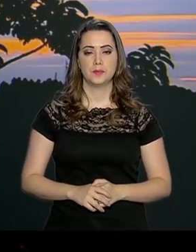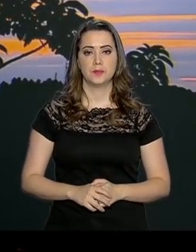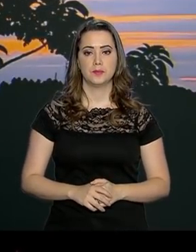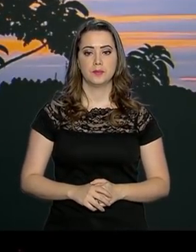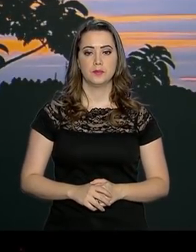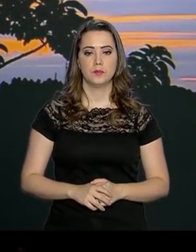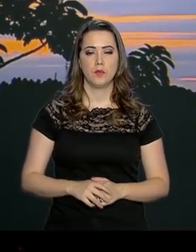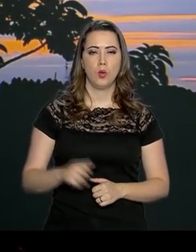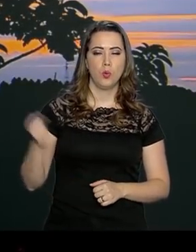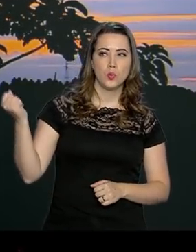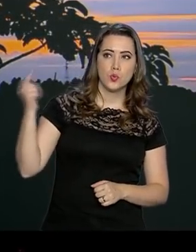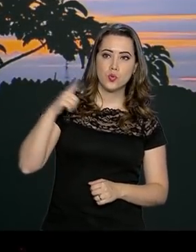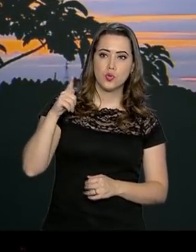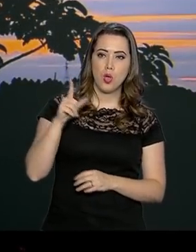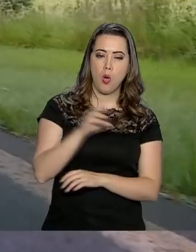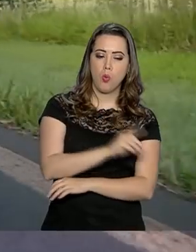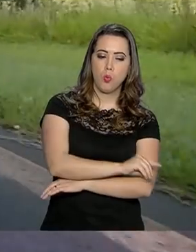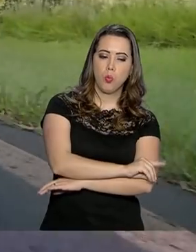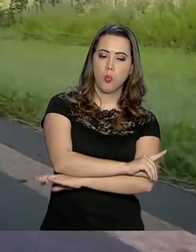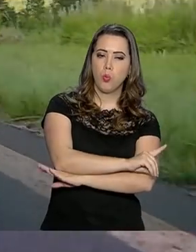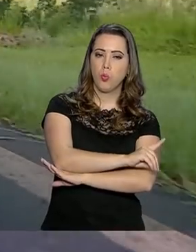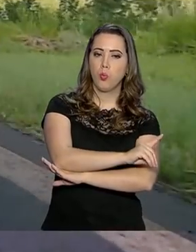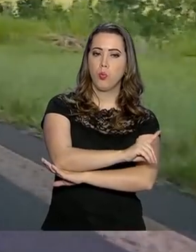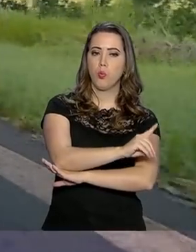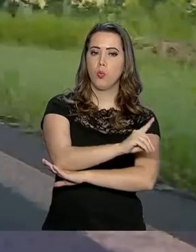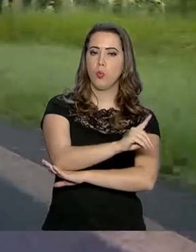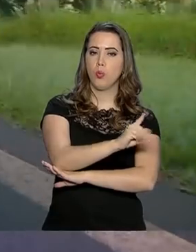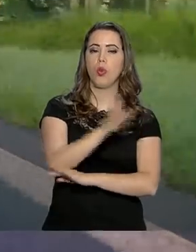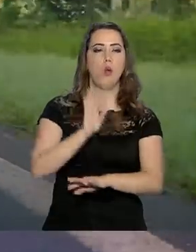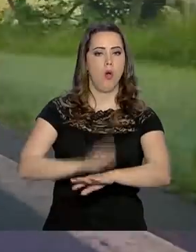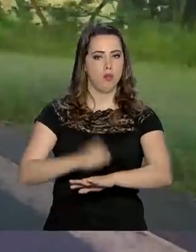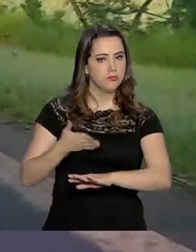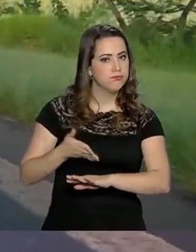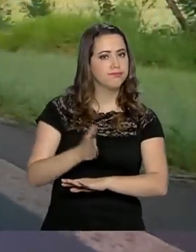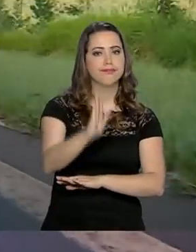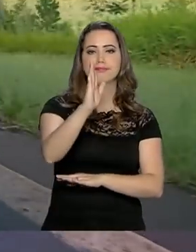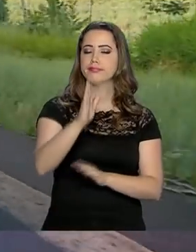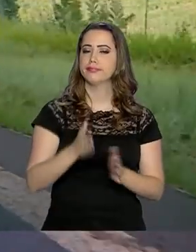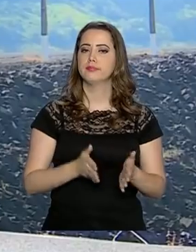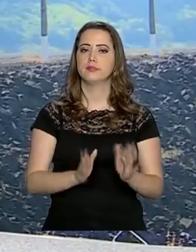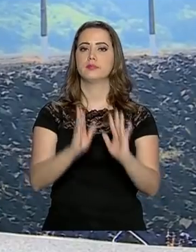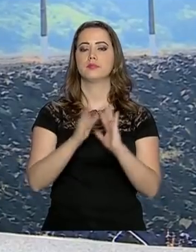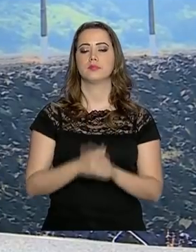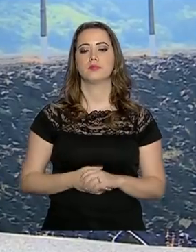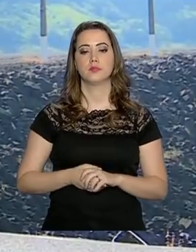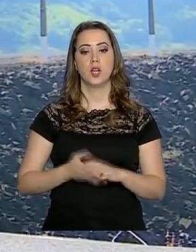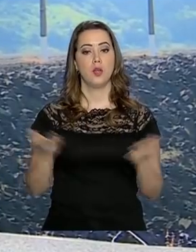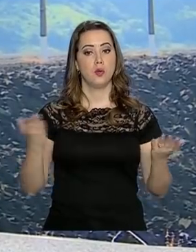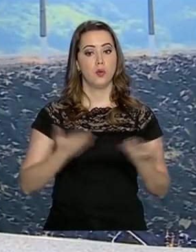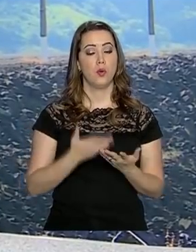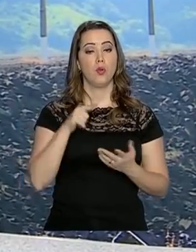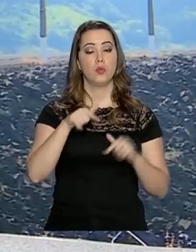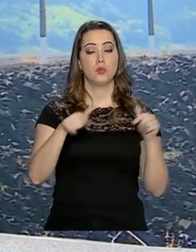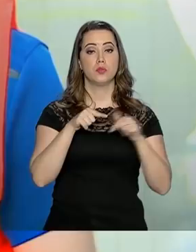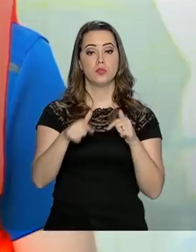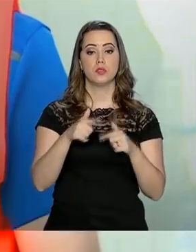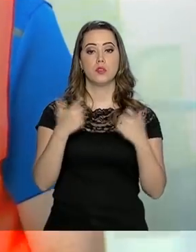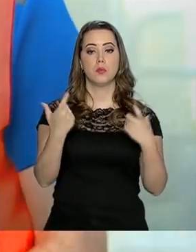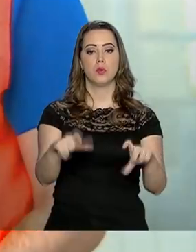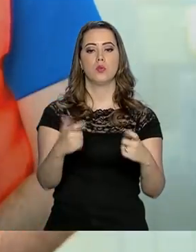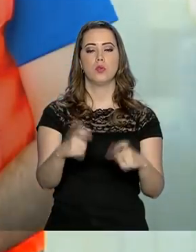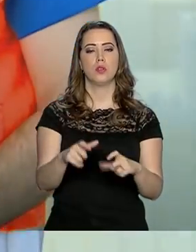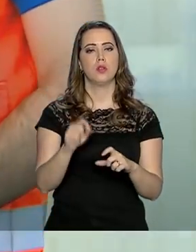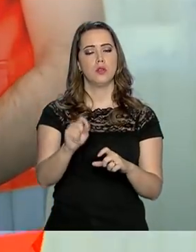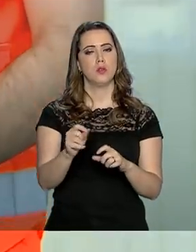O sol desponta no horizonte e é hora de pegar a estrada. Desta vez, o trabalho é em campo.